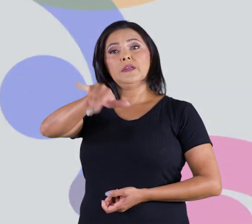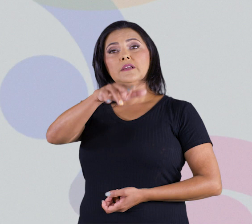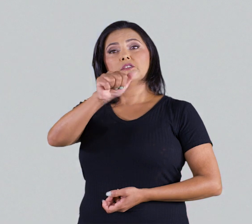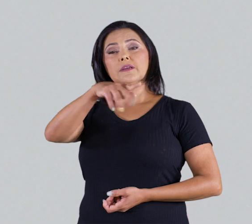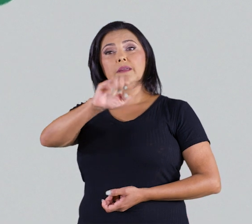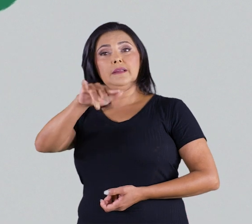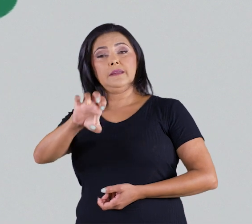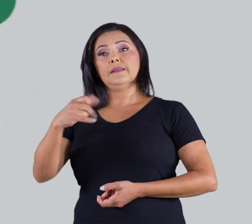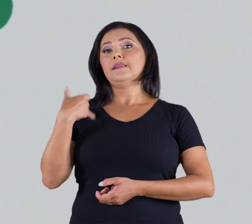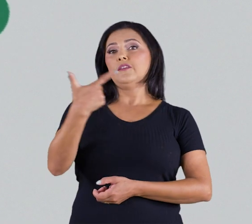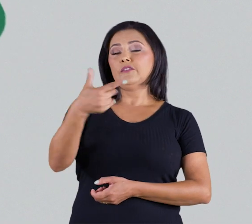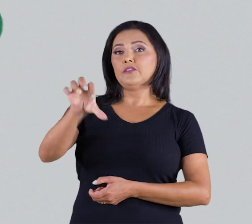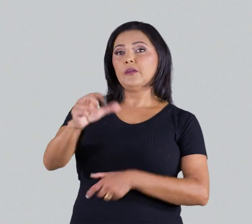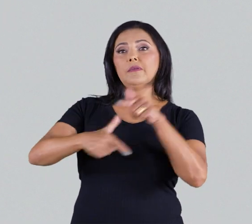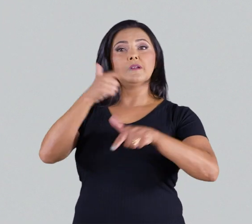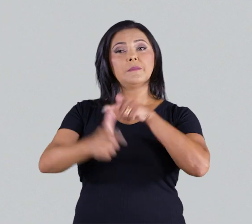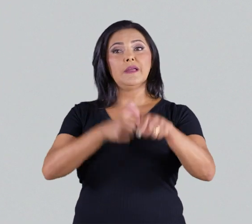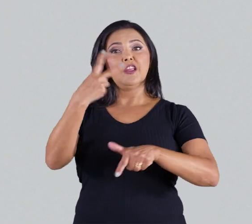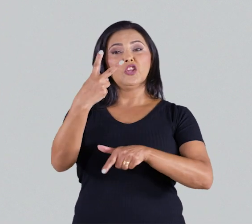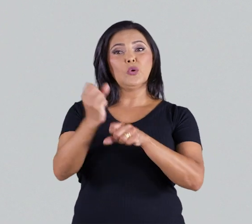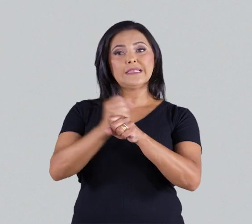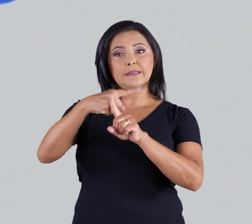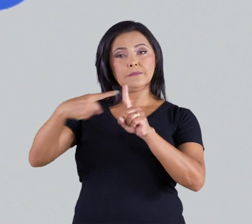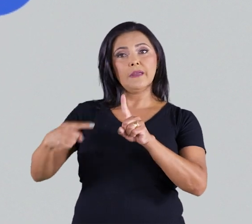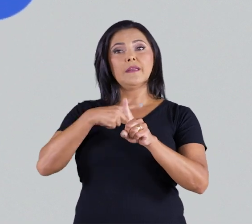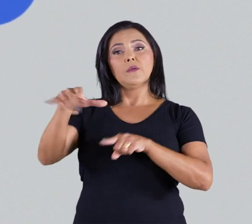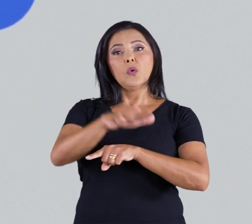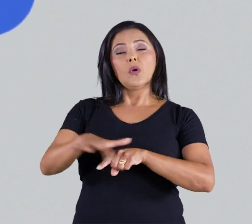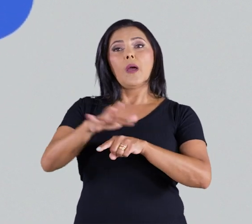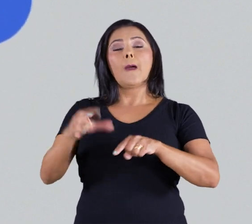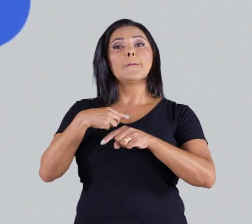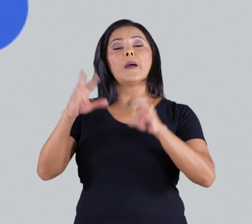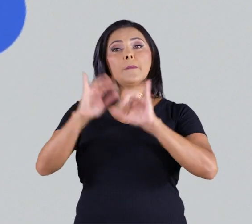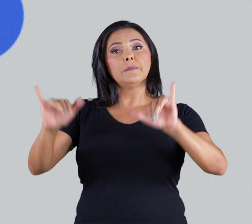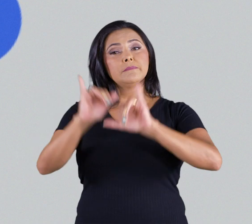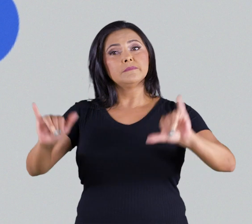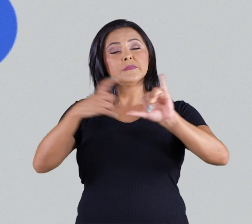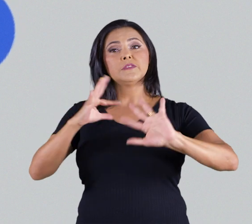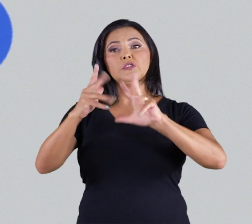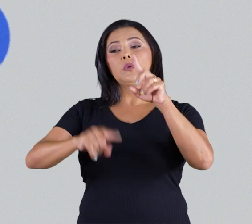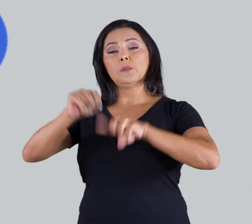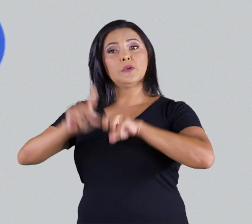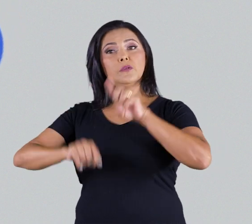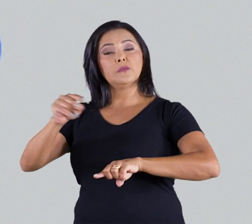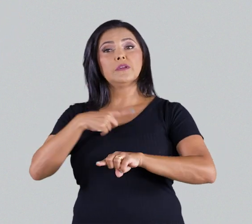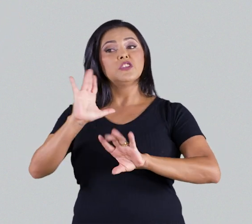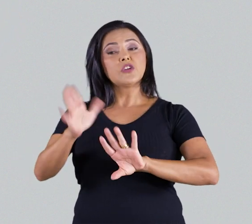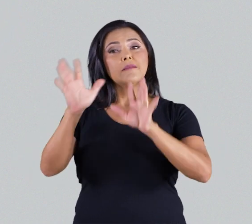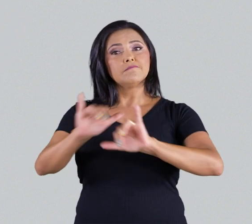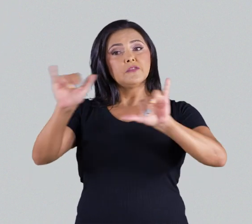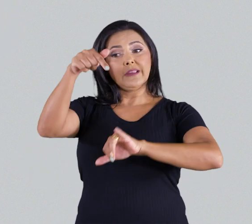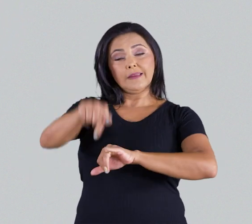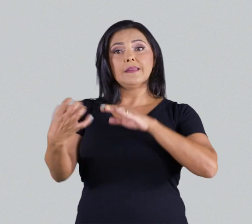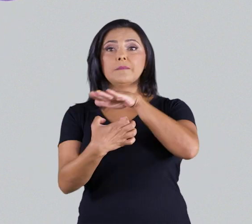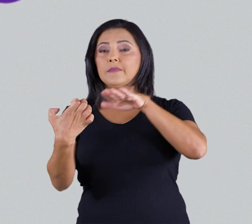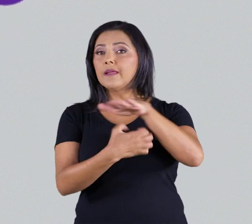Meu nome é Jaqueline, tenho 29 anos, trabalho na Gazin há dois anos e meio, no setor de propaganda, no cadastro de produtos.